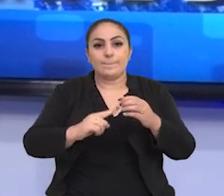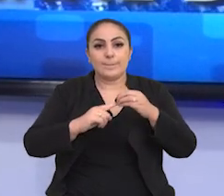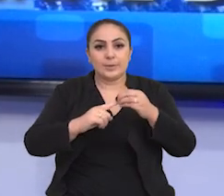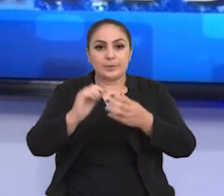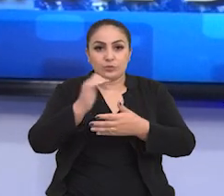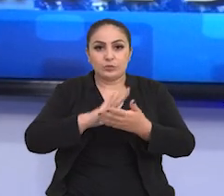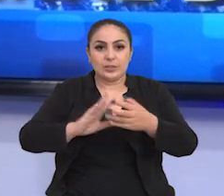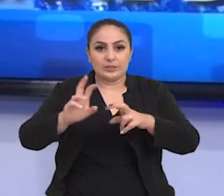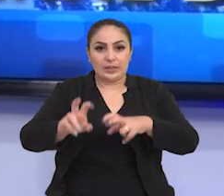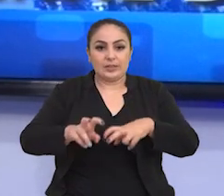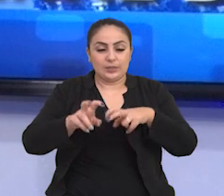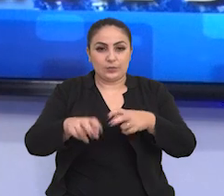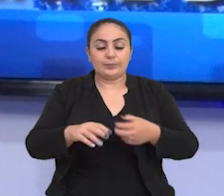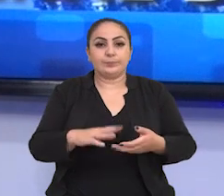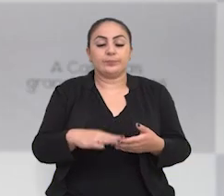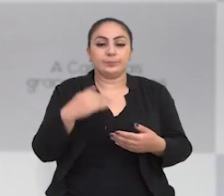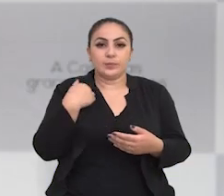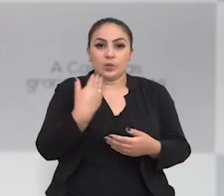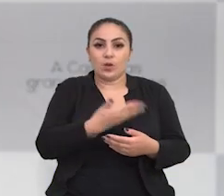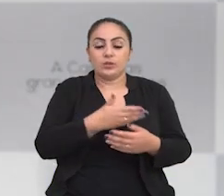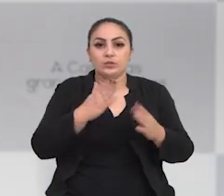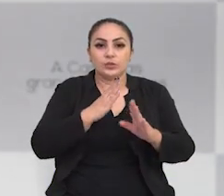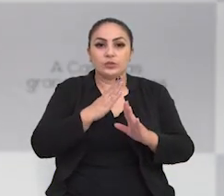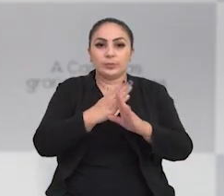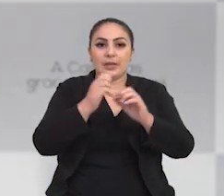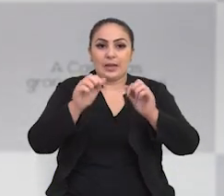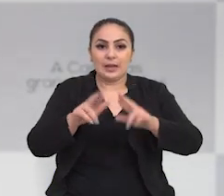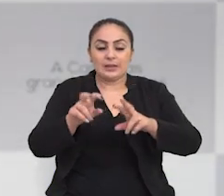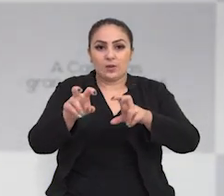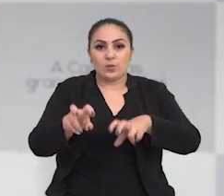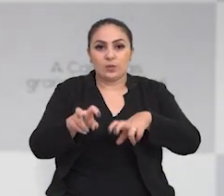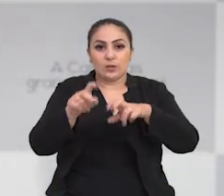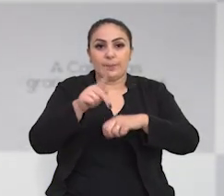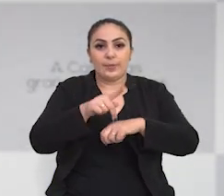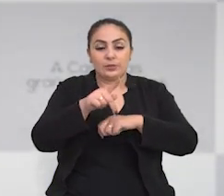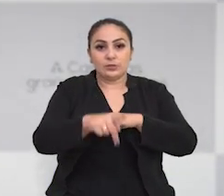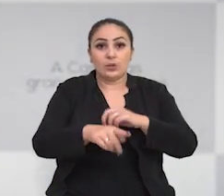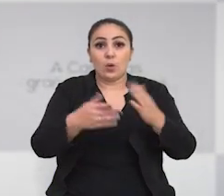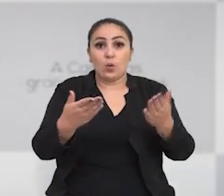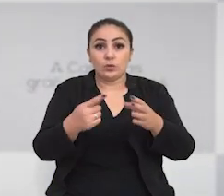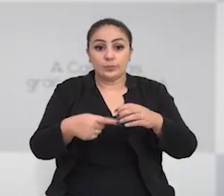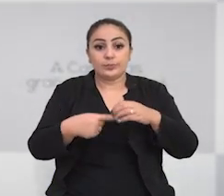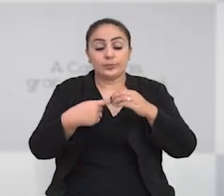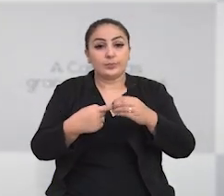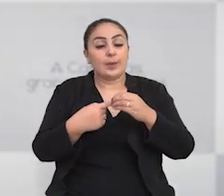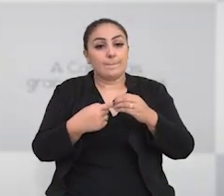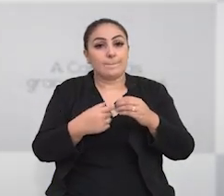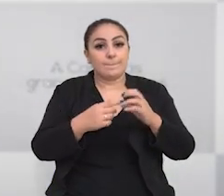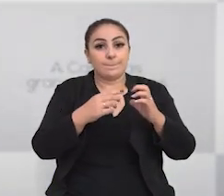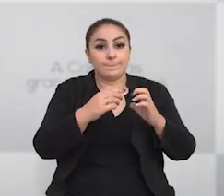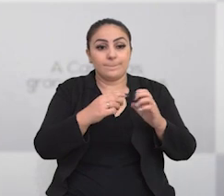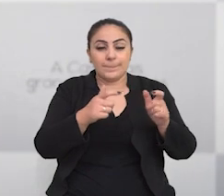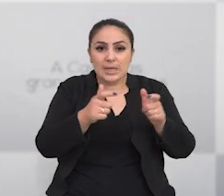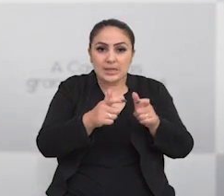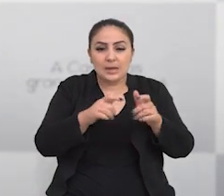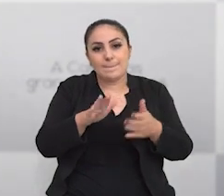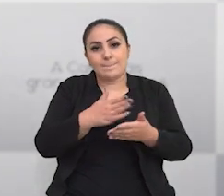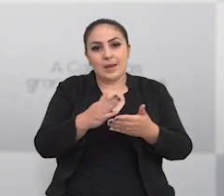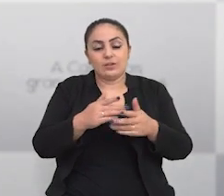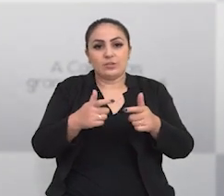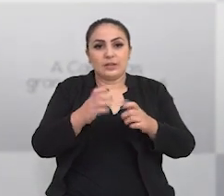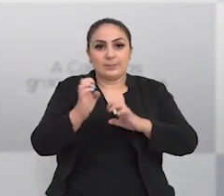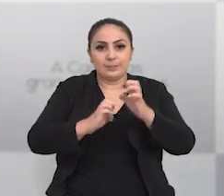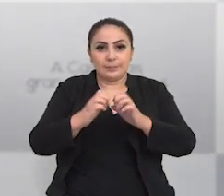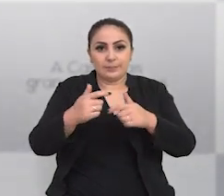principais atividades agrícolas. A gente descobriu que a área rural de Passo Fundo, hoje, a predominância é de pequenas e médias